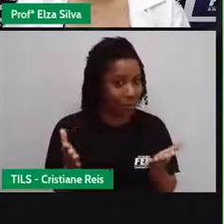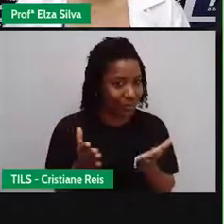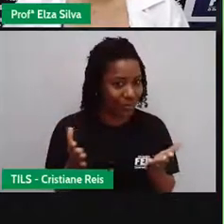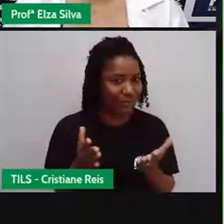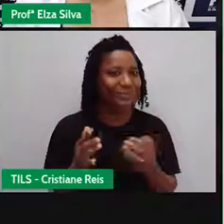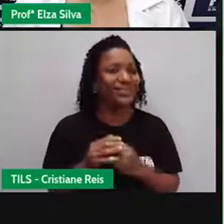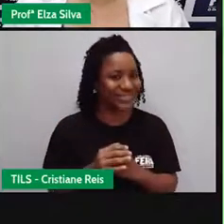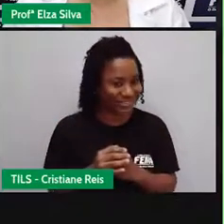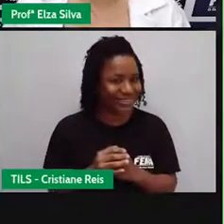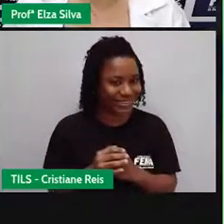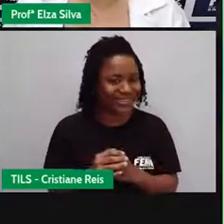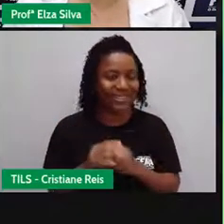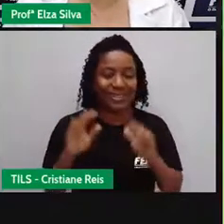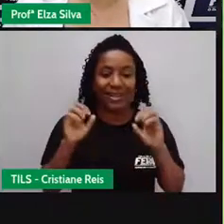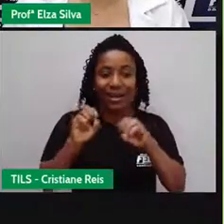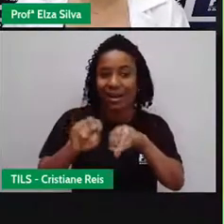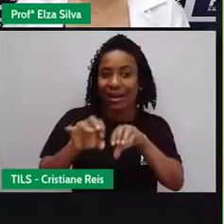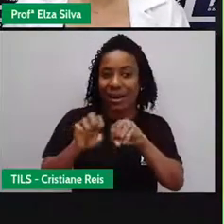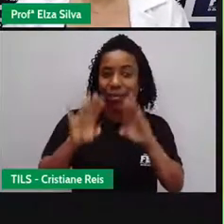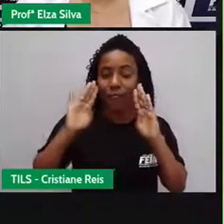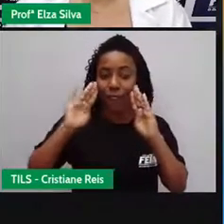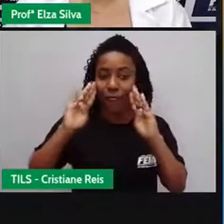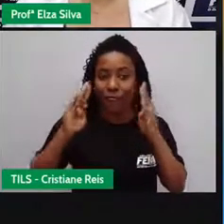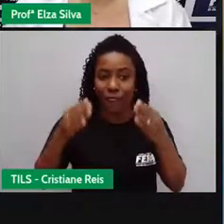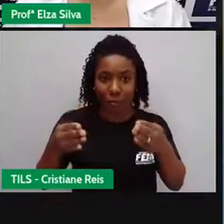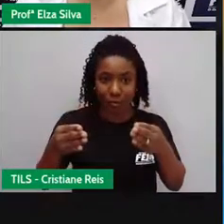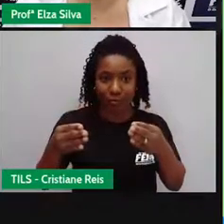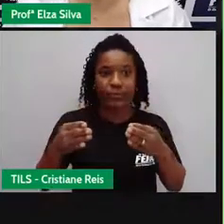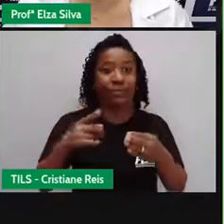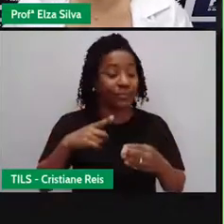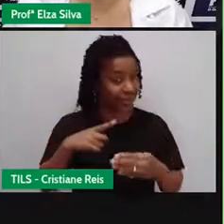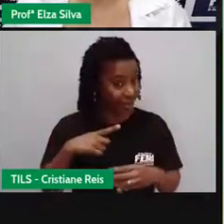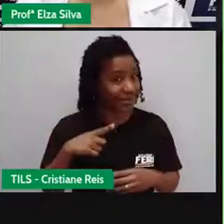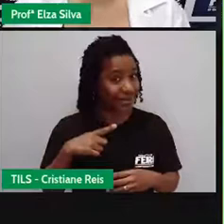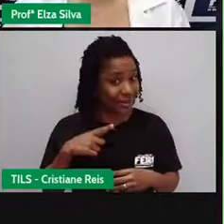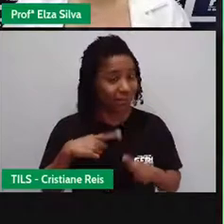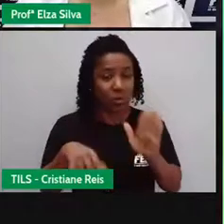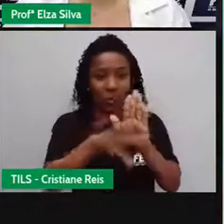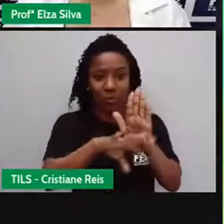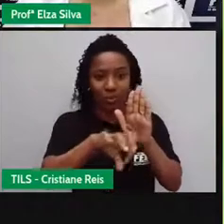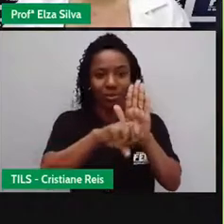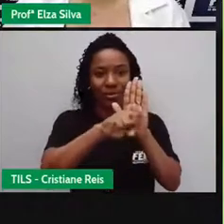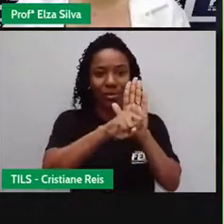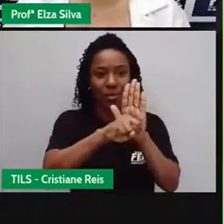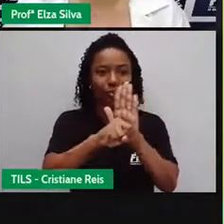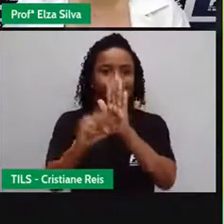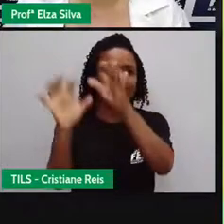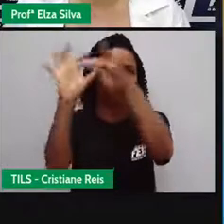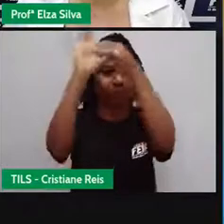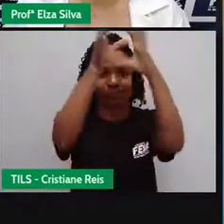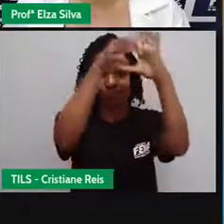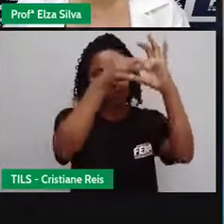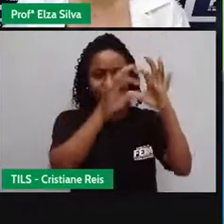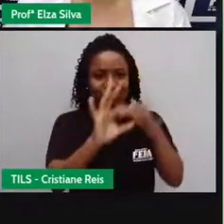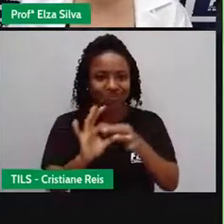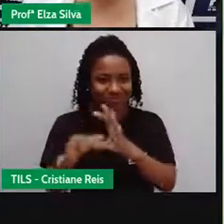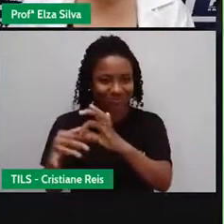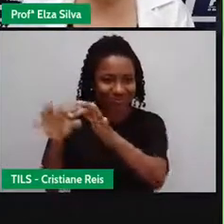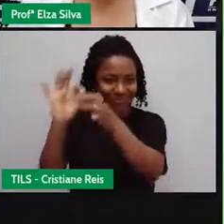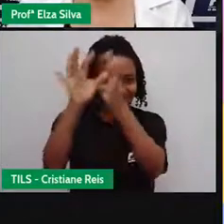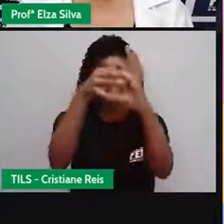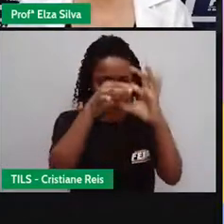está focalizada no tema Olympic Symbols, os símbolos olímpicos. Ok?